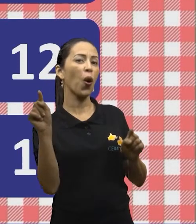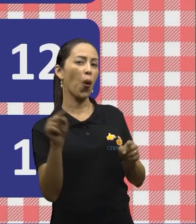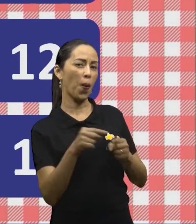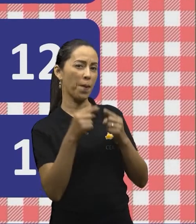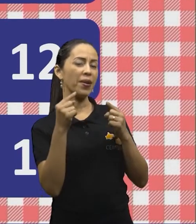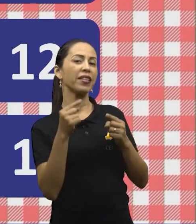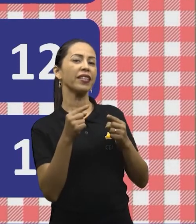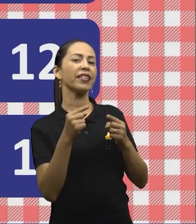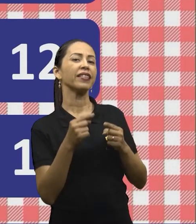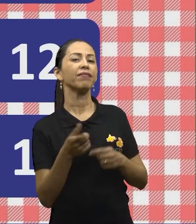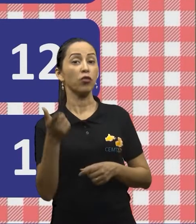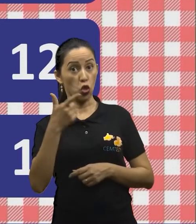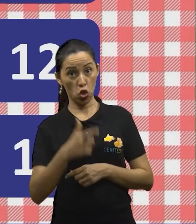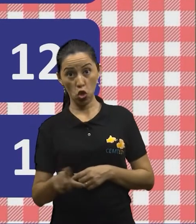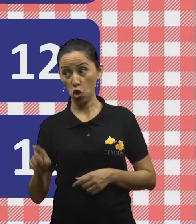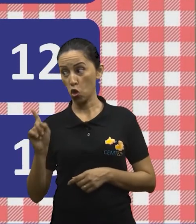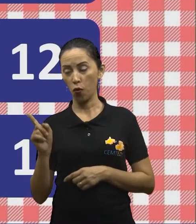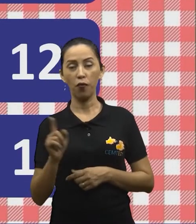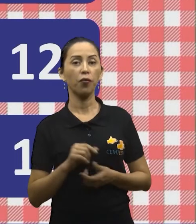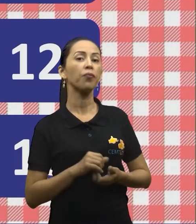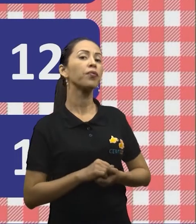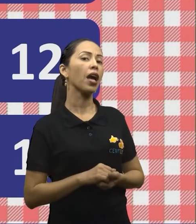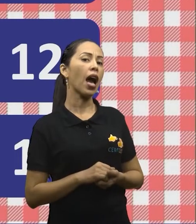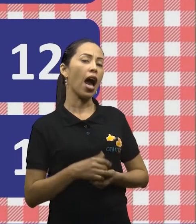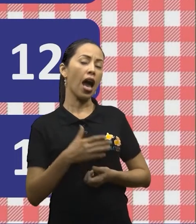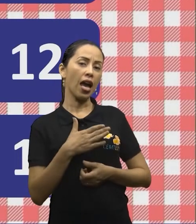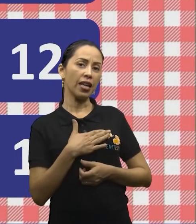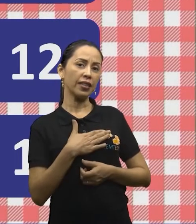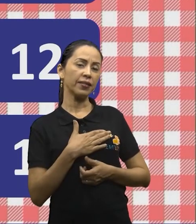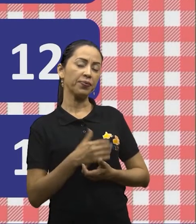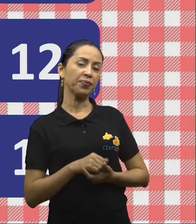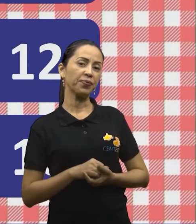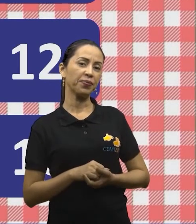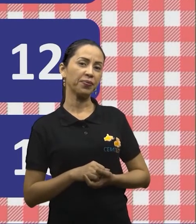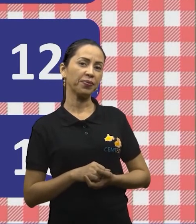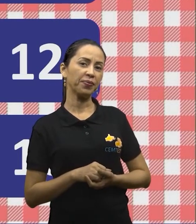Ai, Jesus! 15. 15. conta.